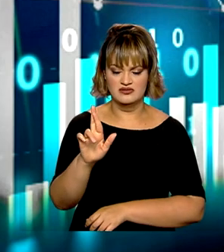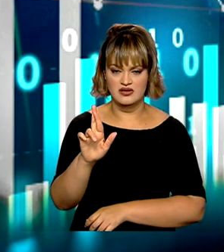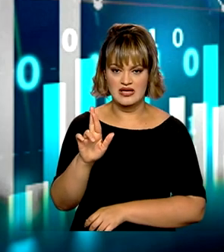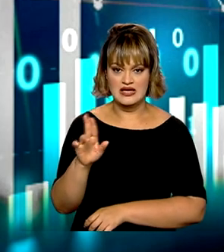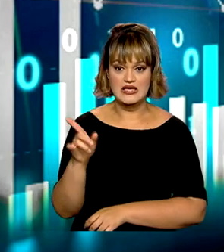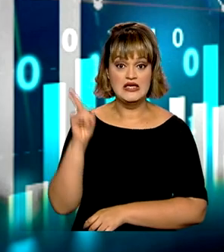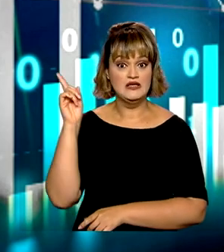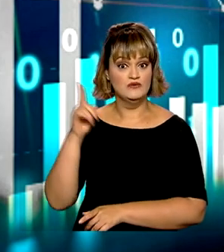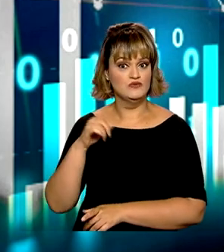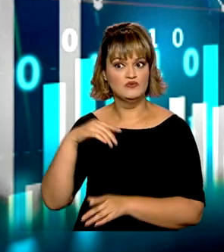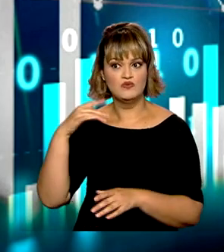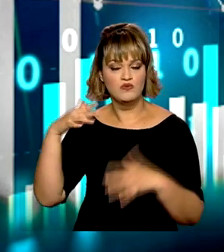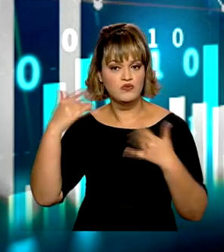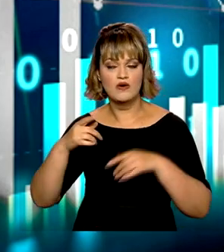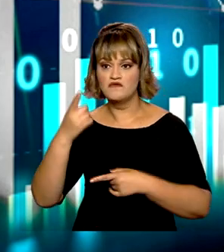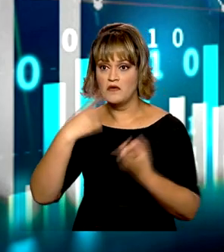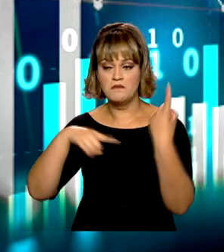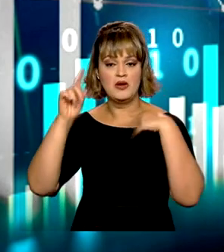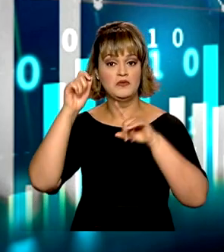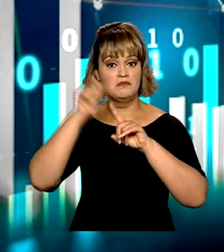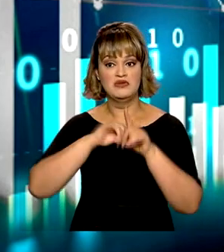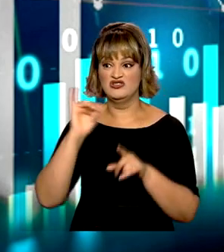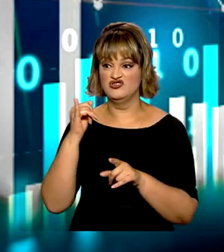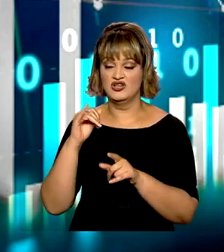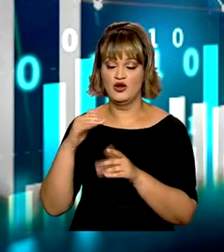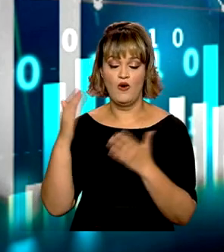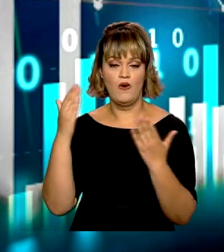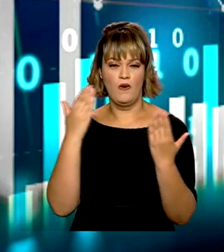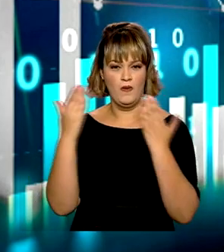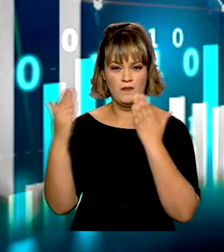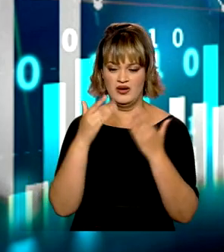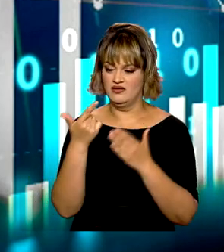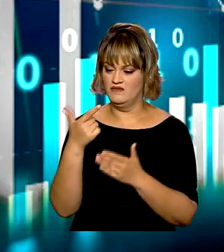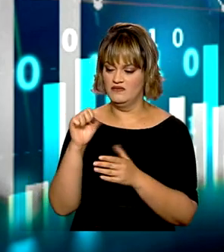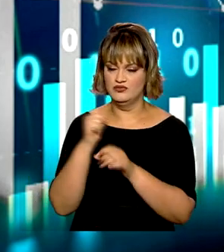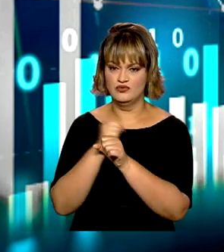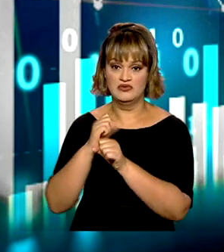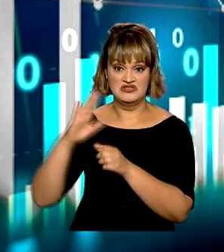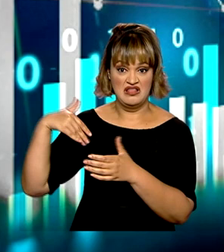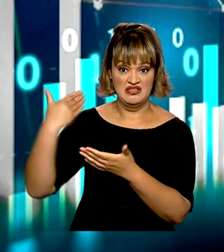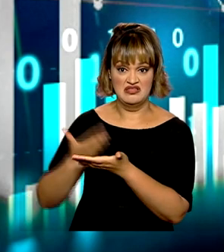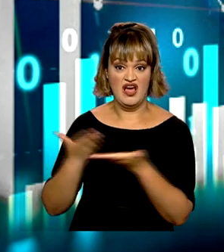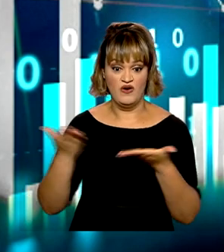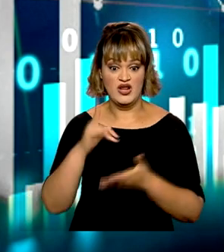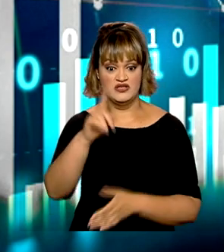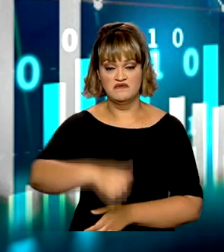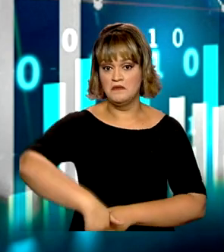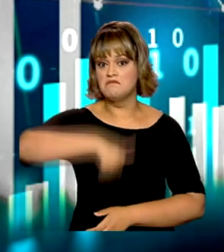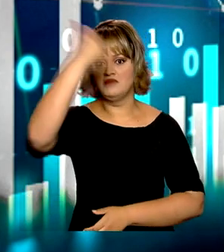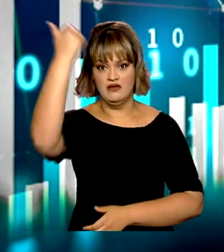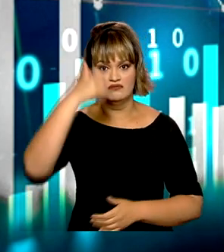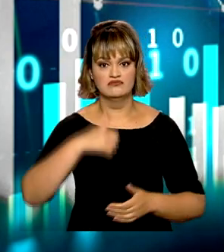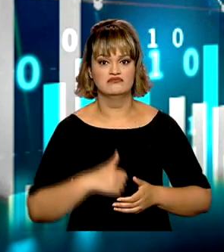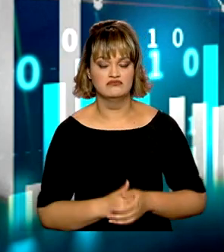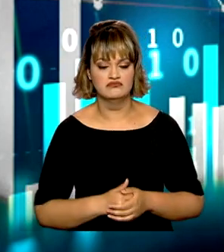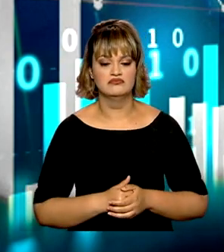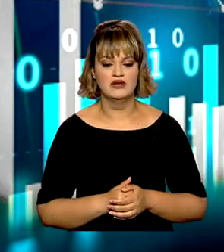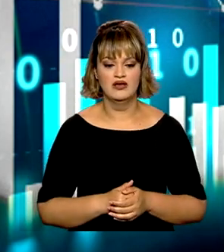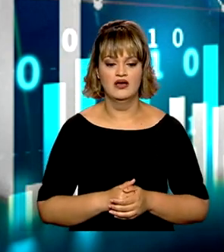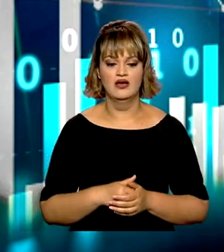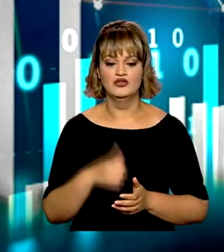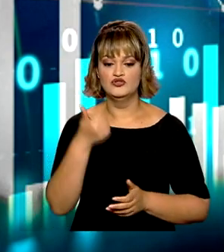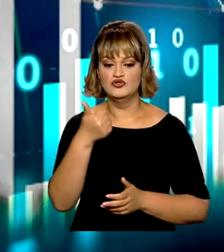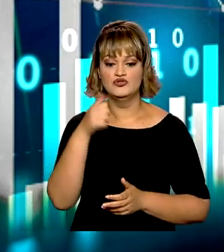a maior arrecadação para o mês de janeiro em 28 anos, representando um aumento real, ou seja, acima da inflação, de 18